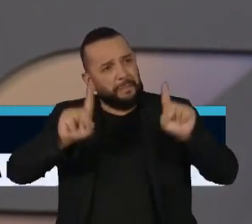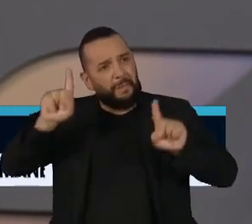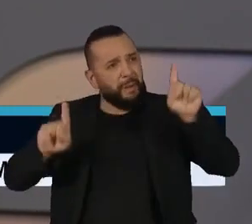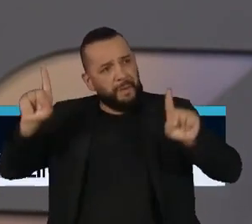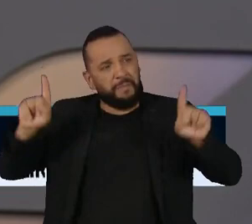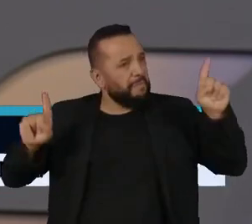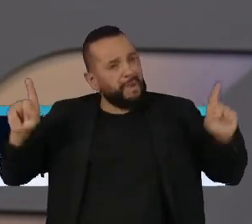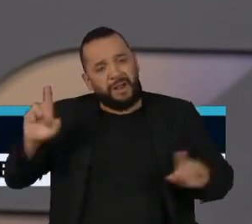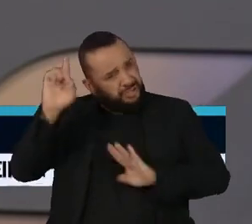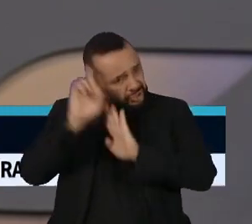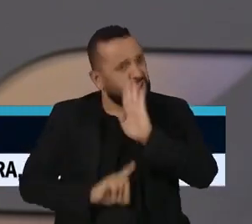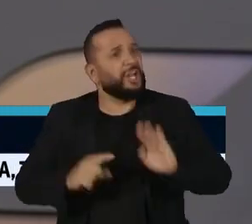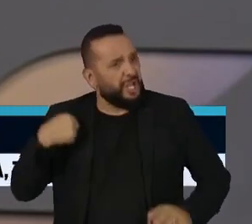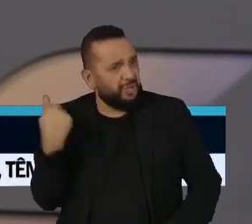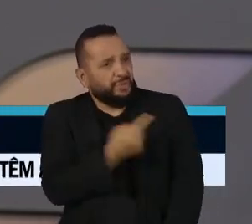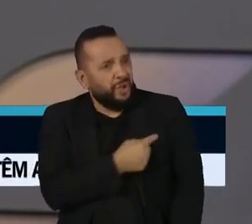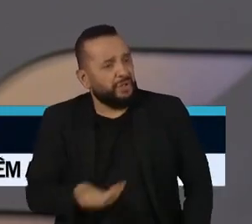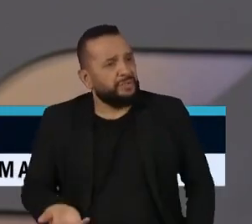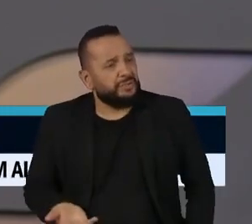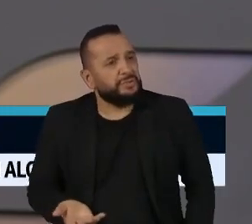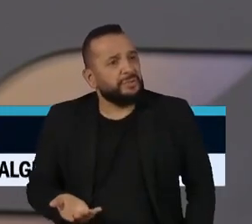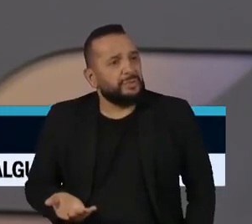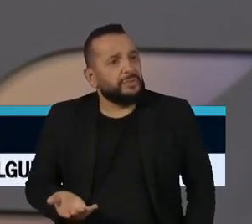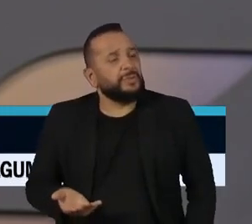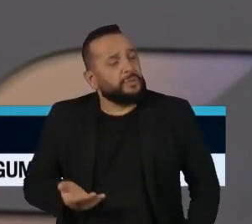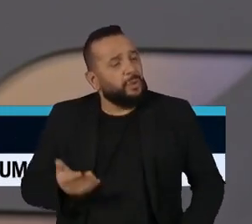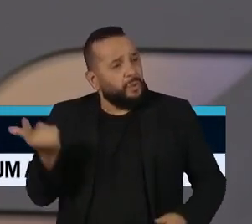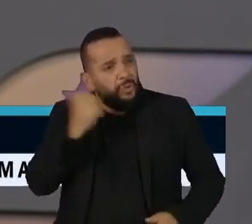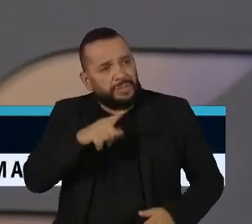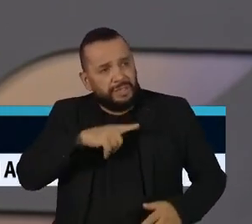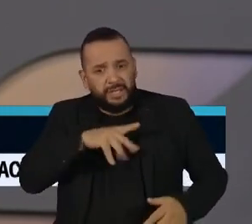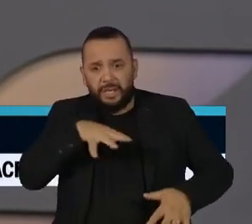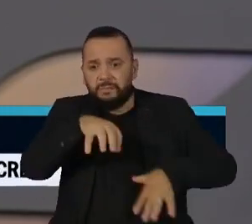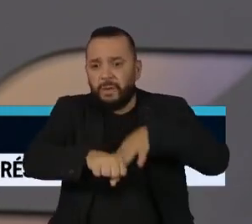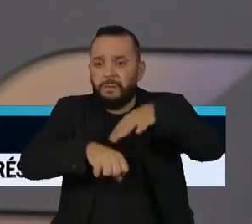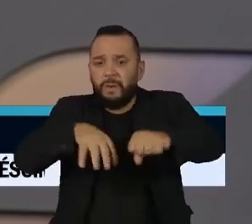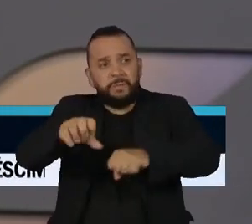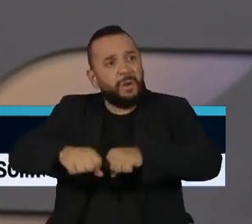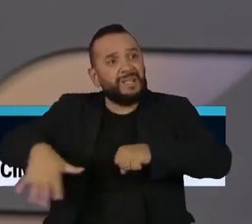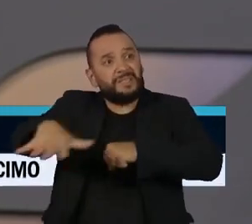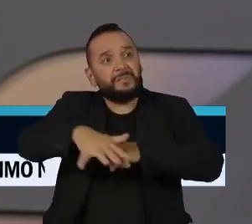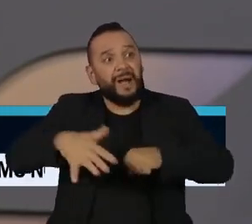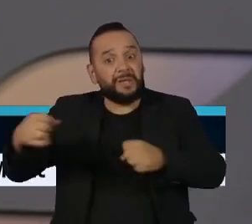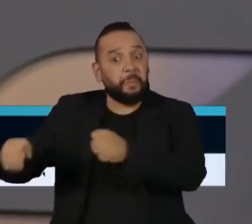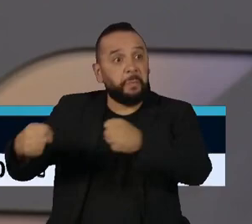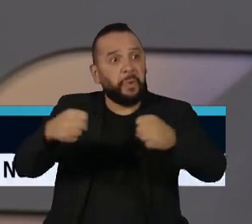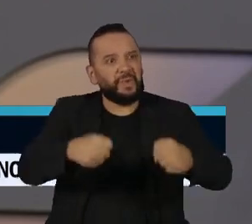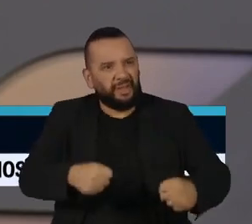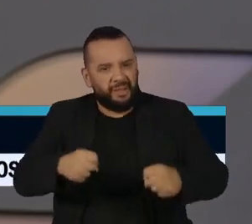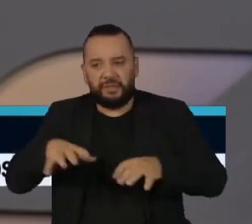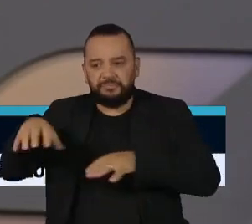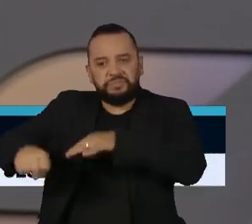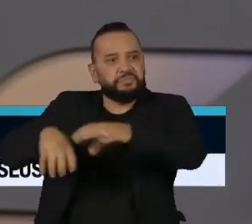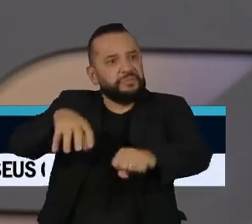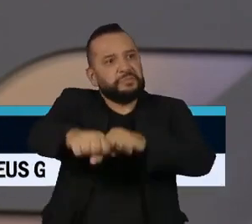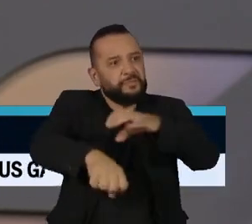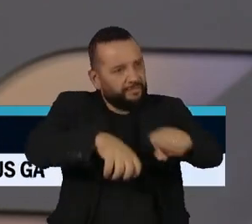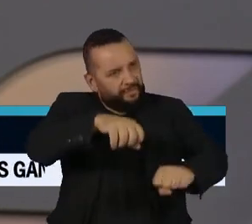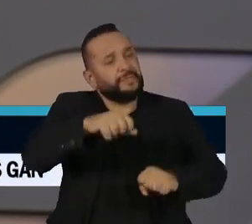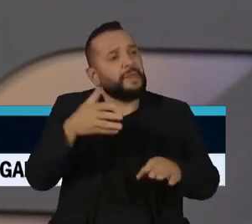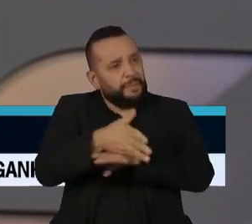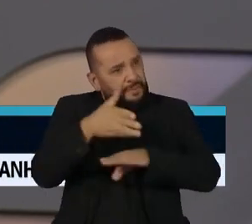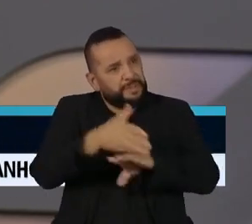esse direito nosso, que é ocupar espaços de poder e de realizar o exercício democrático da participação